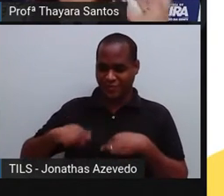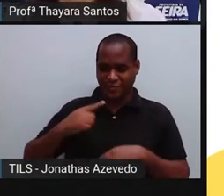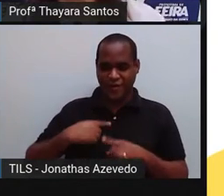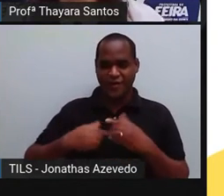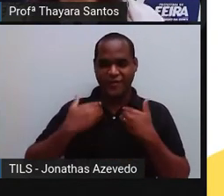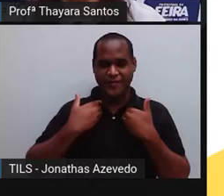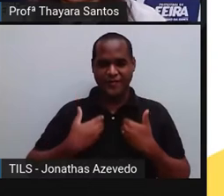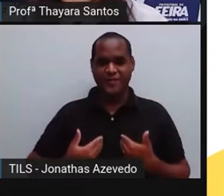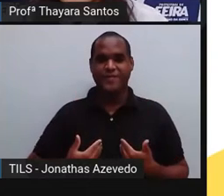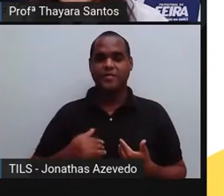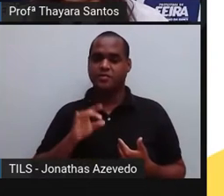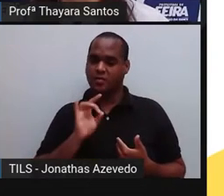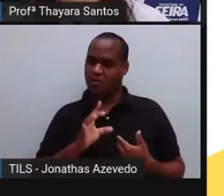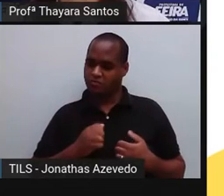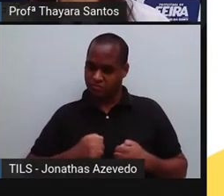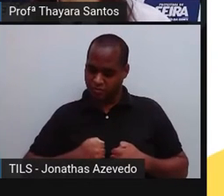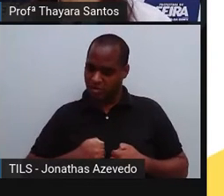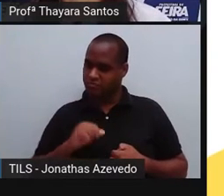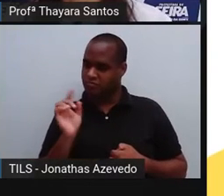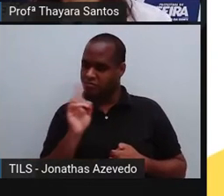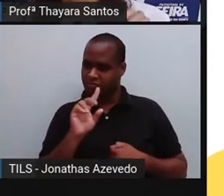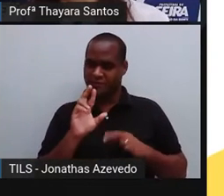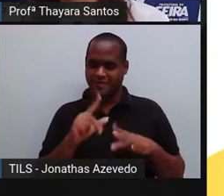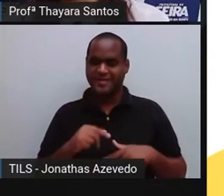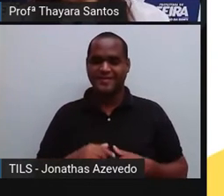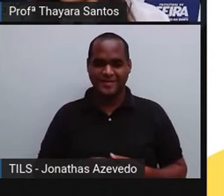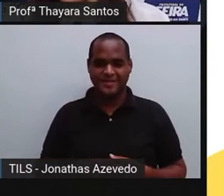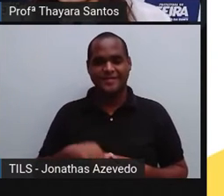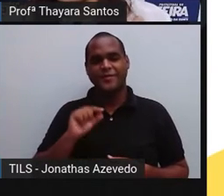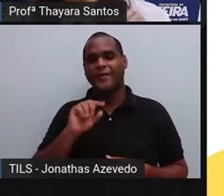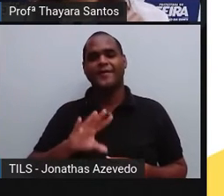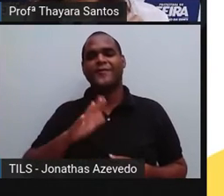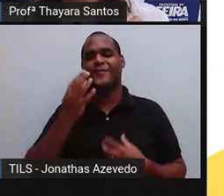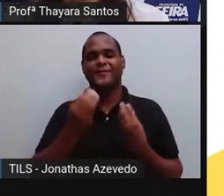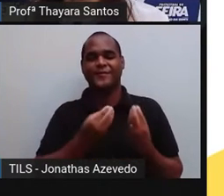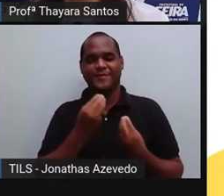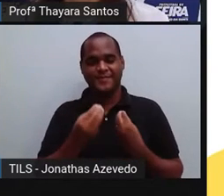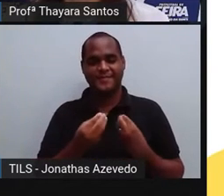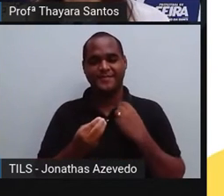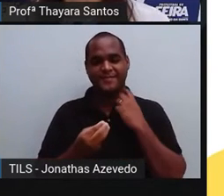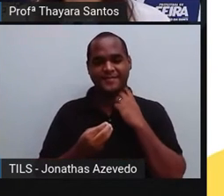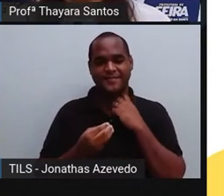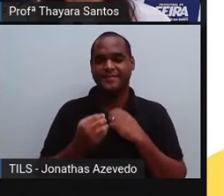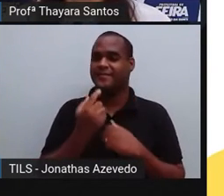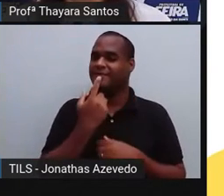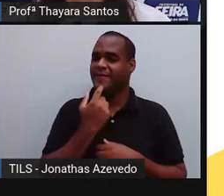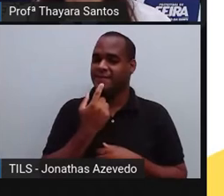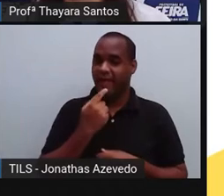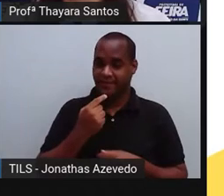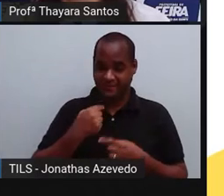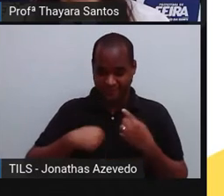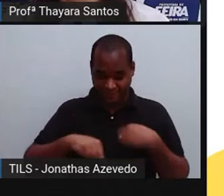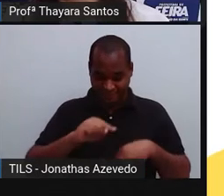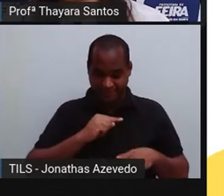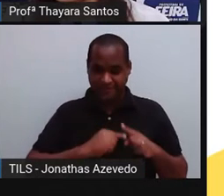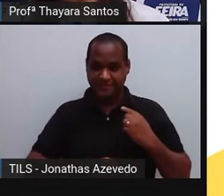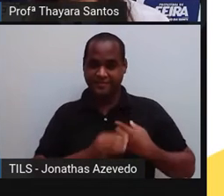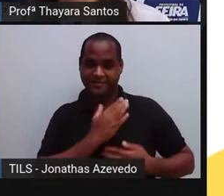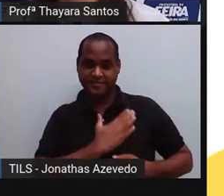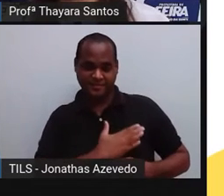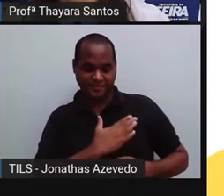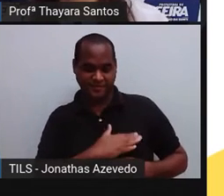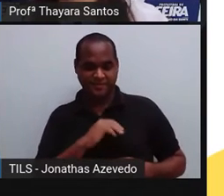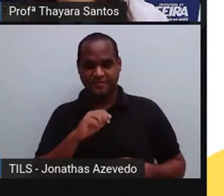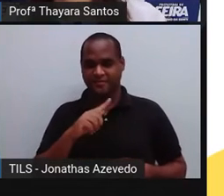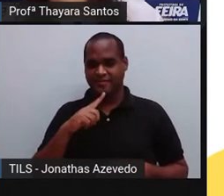corpo, exceto o pulmão, acontece da seguinte forma. O sangue sai do coração pela artéria,